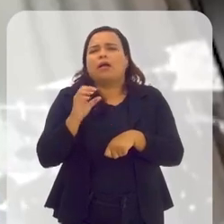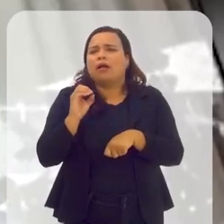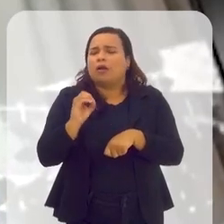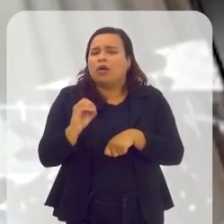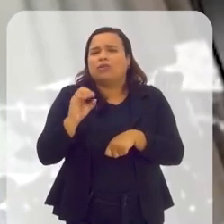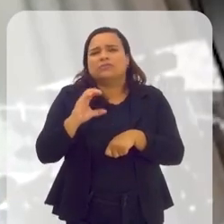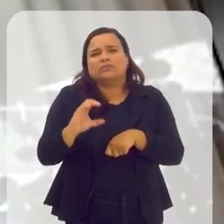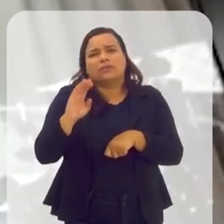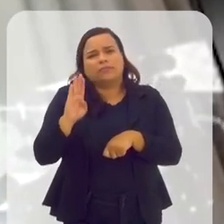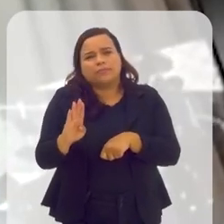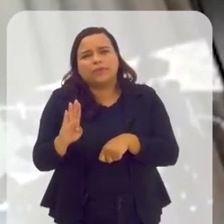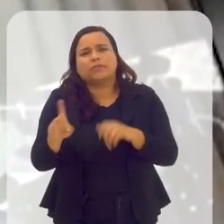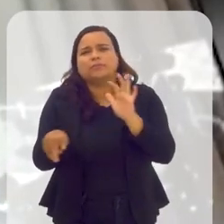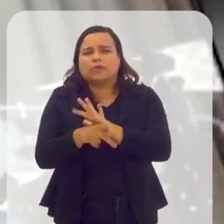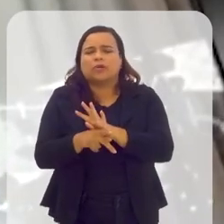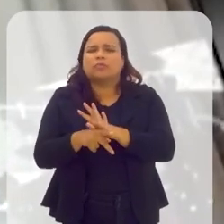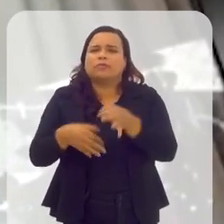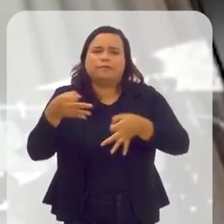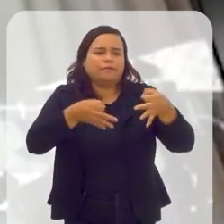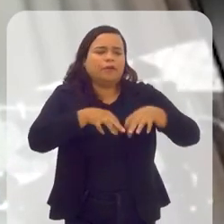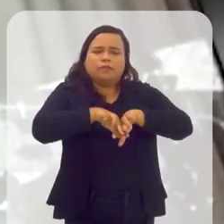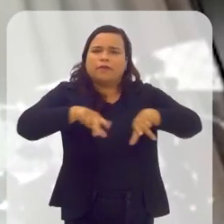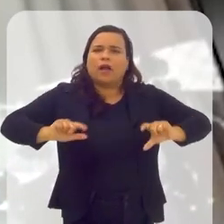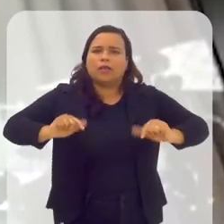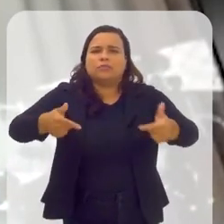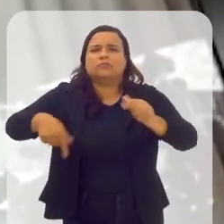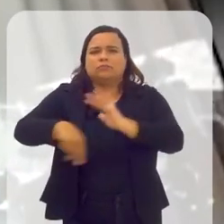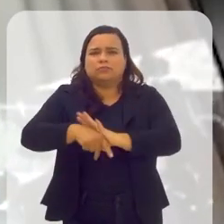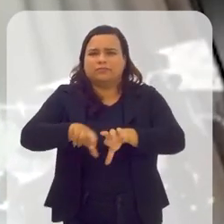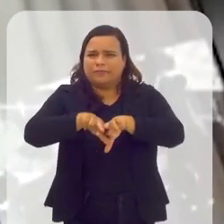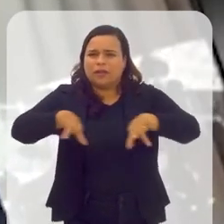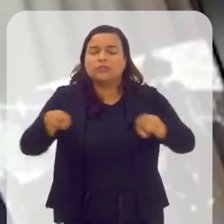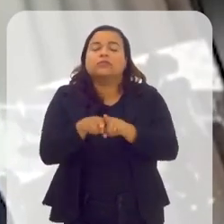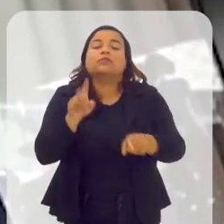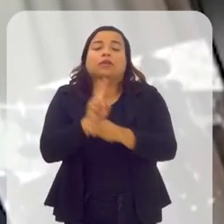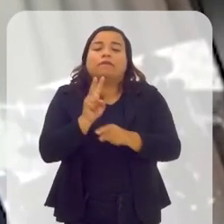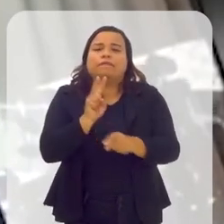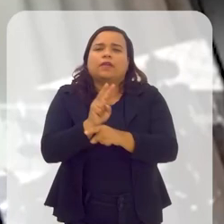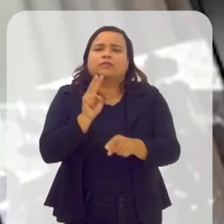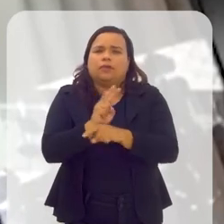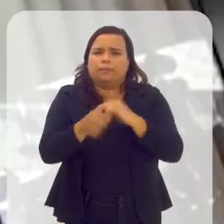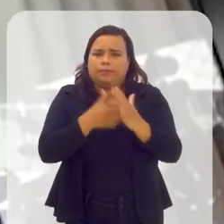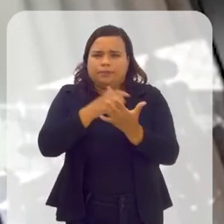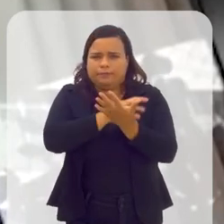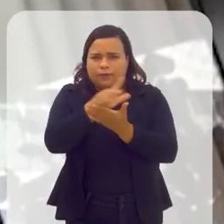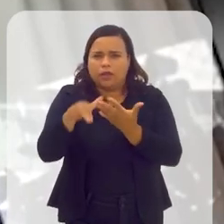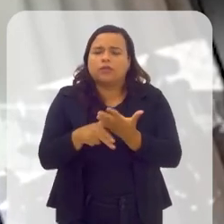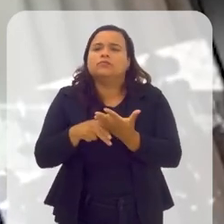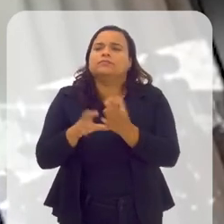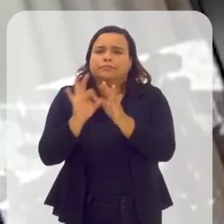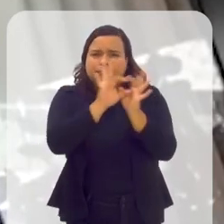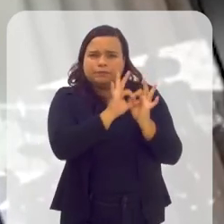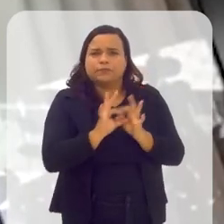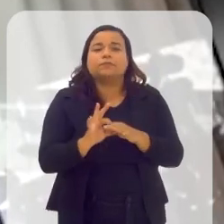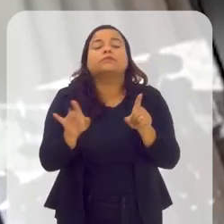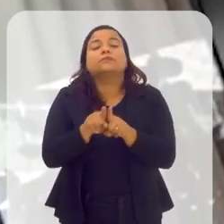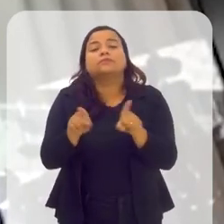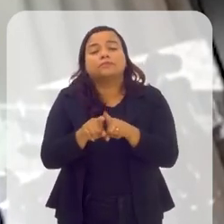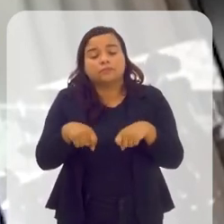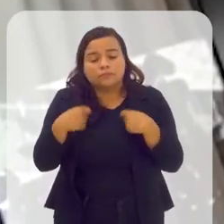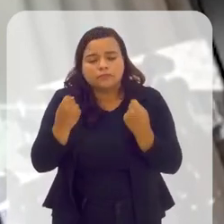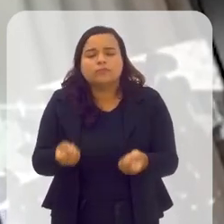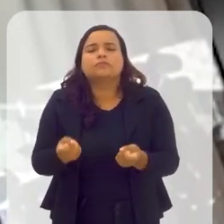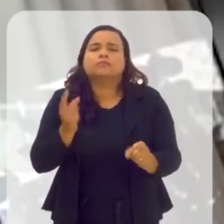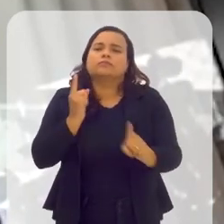OCBC nos demais fóruns, nas demais ações, defender as cooperativas e